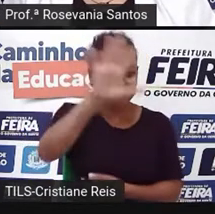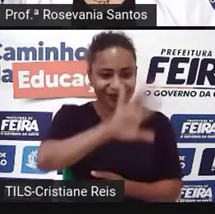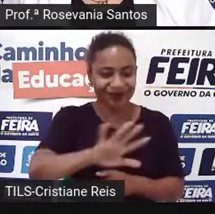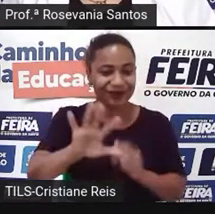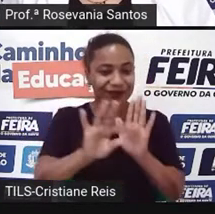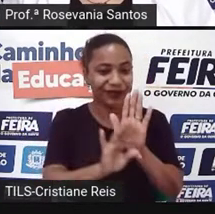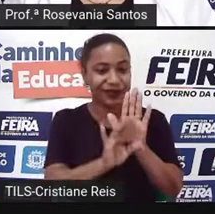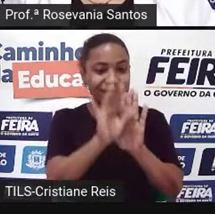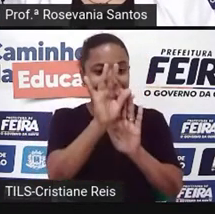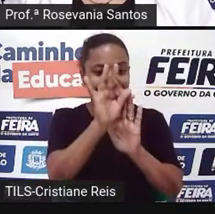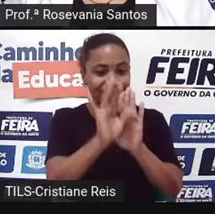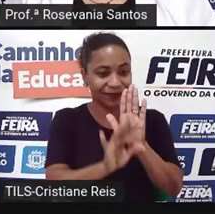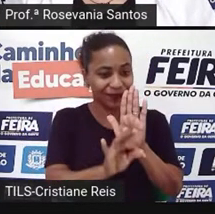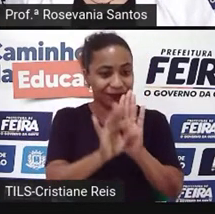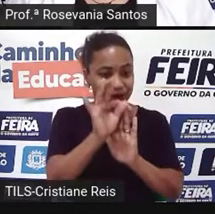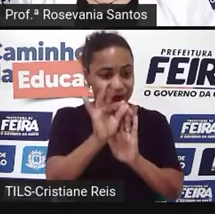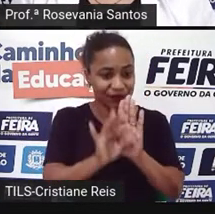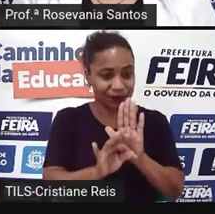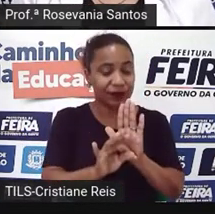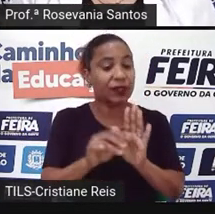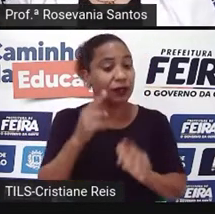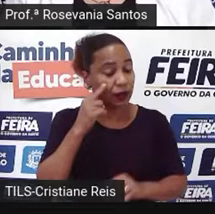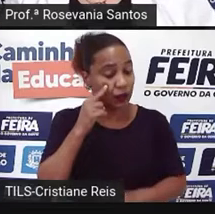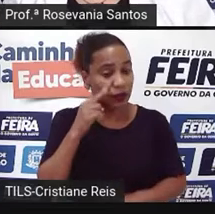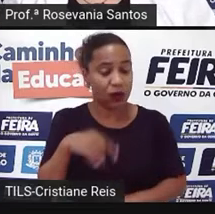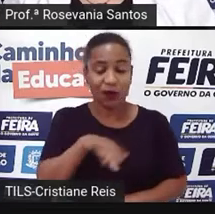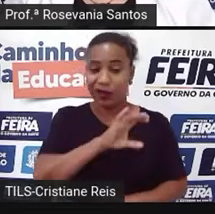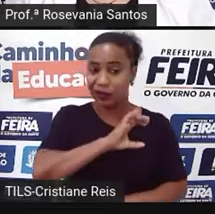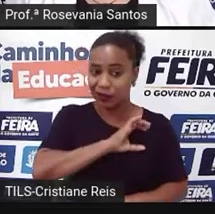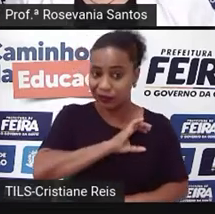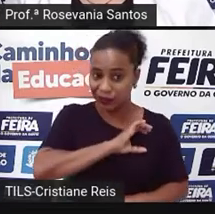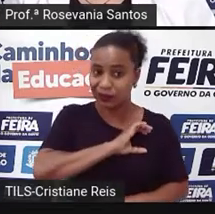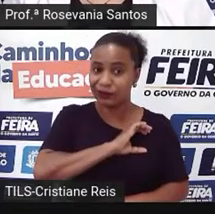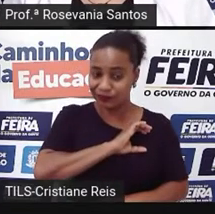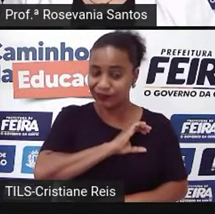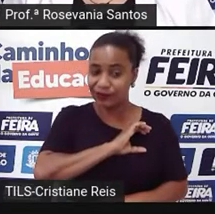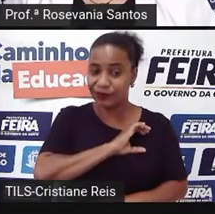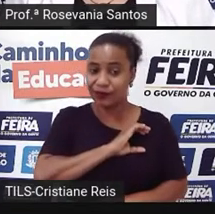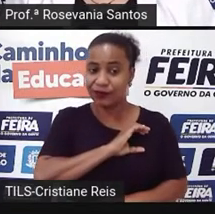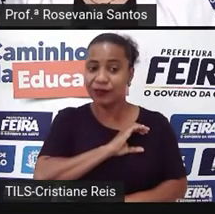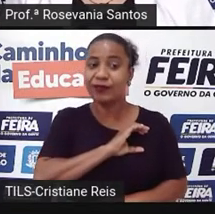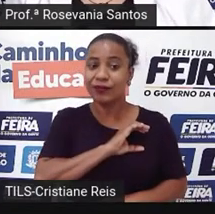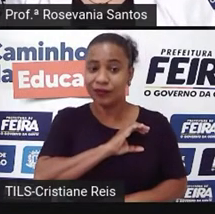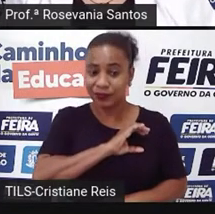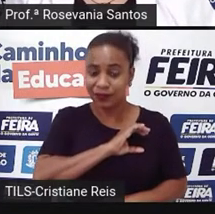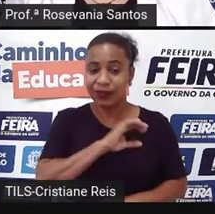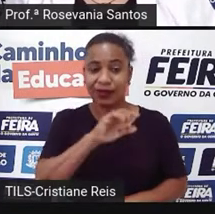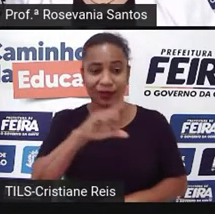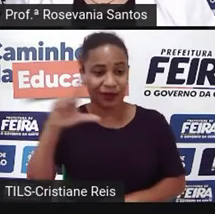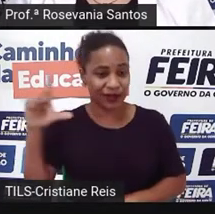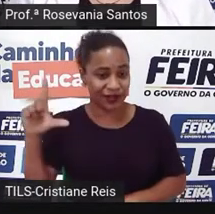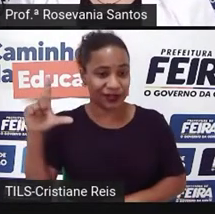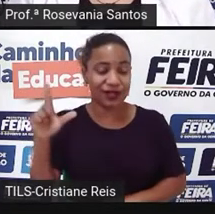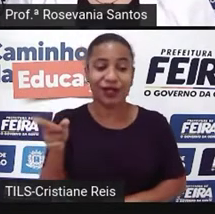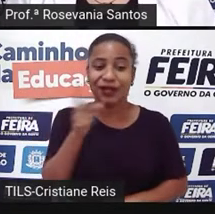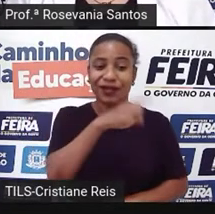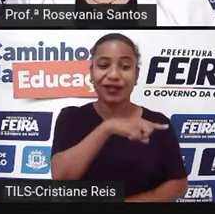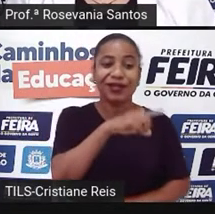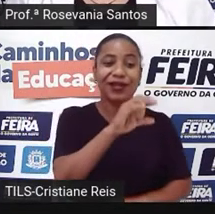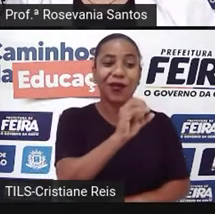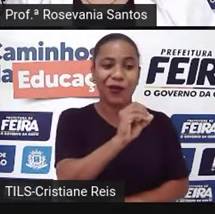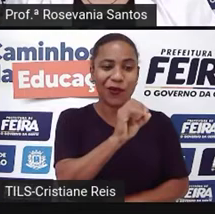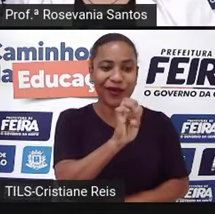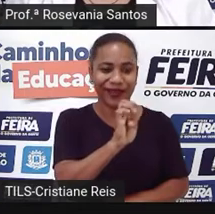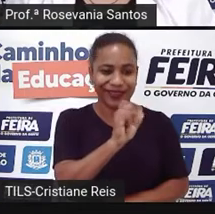ao sul o México, né, aí ele é banhado a leste pelo Oceano Atlântico e a oeste pelo